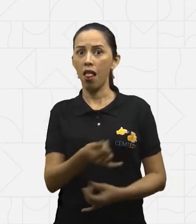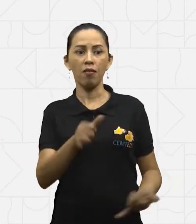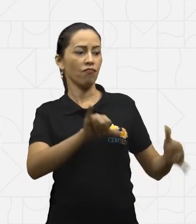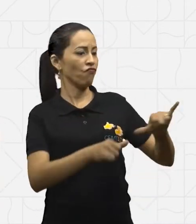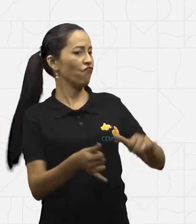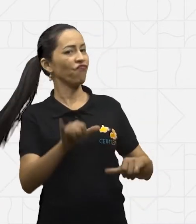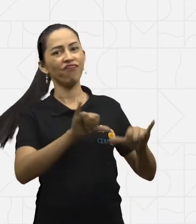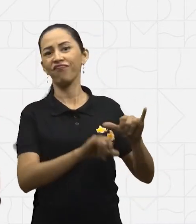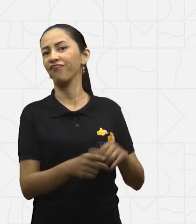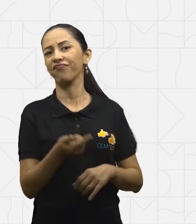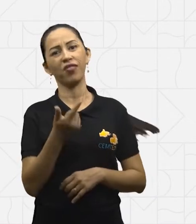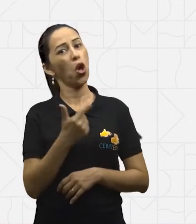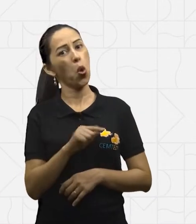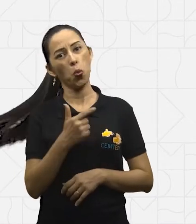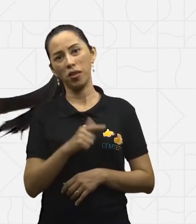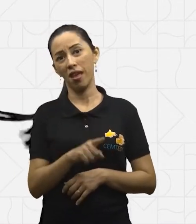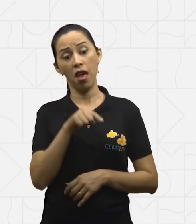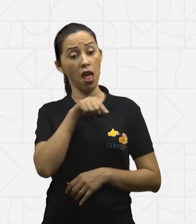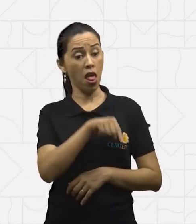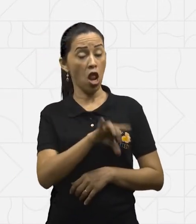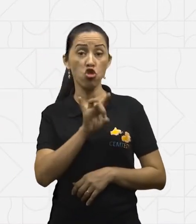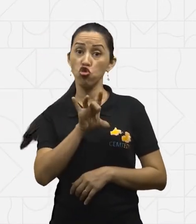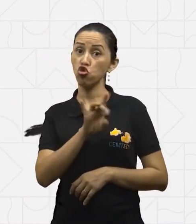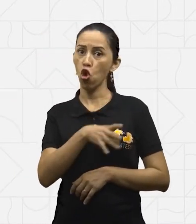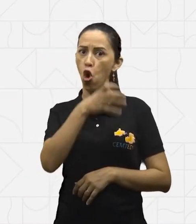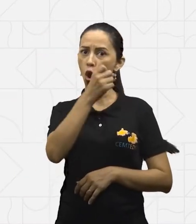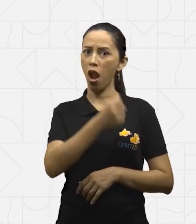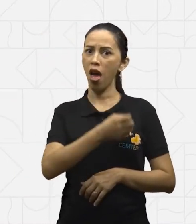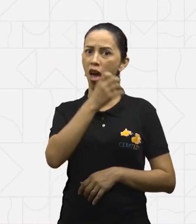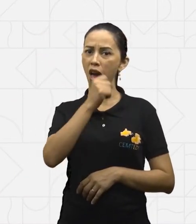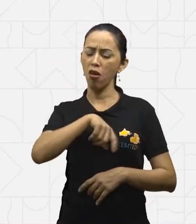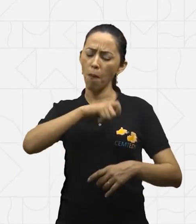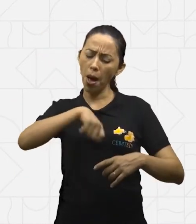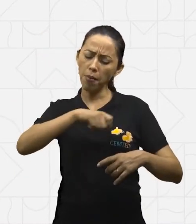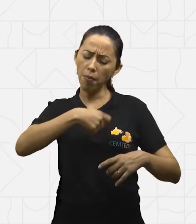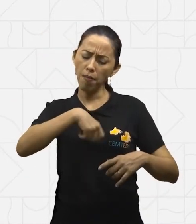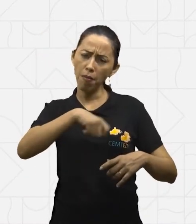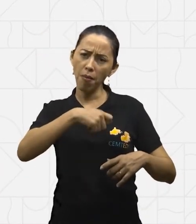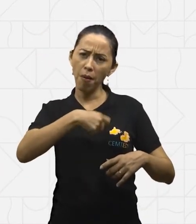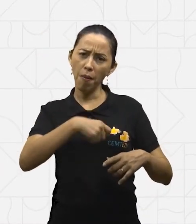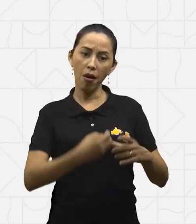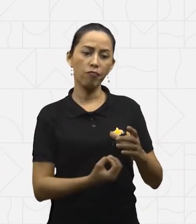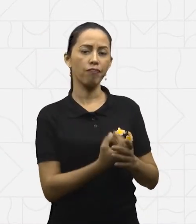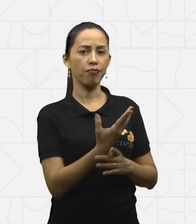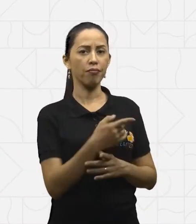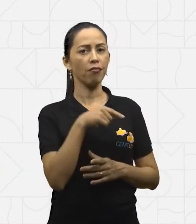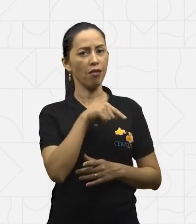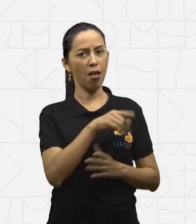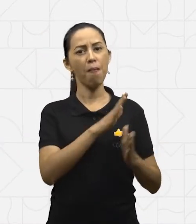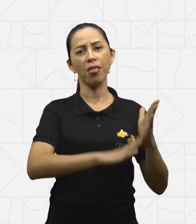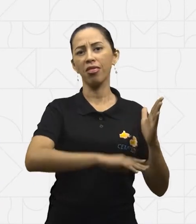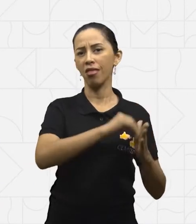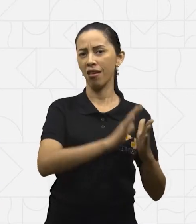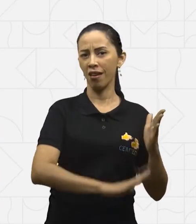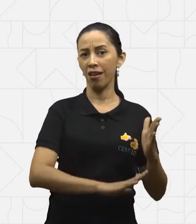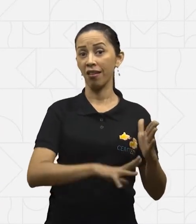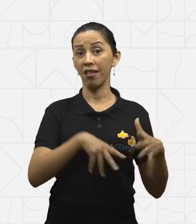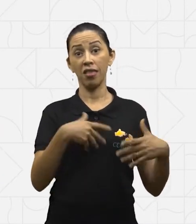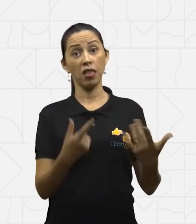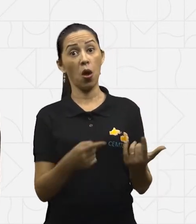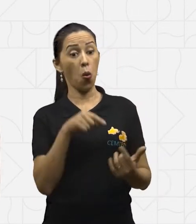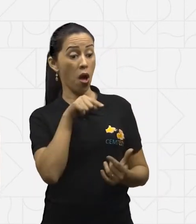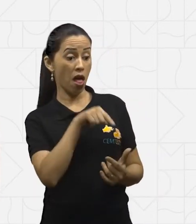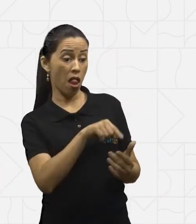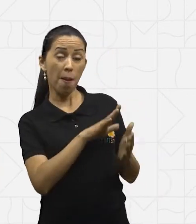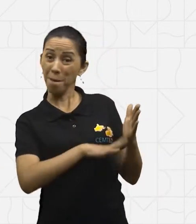batido, batido, batido até virar manteiga. Então, a manteiga, ela é melhor de ser consumida do